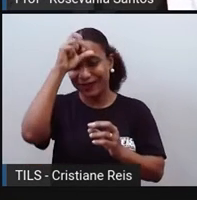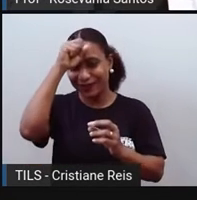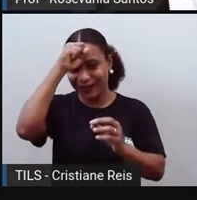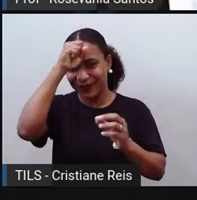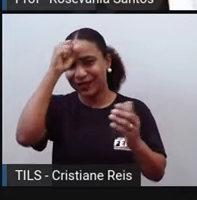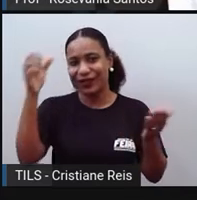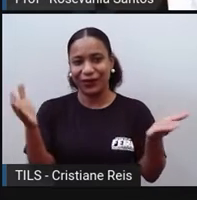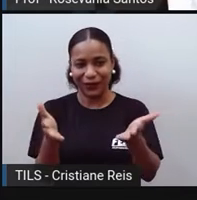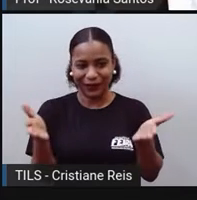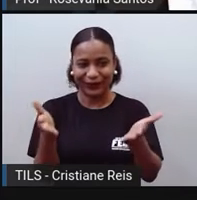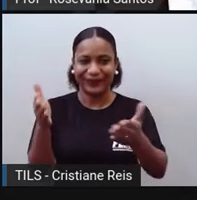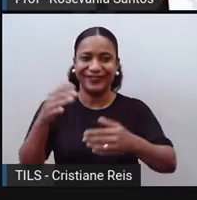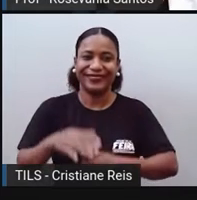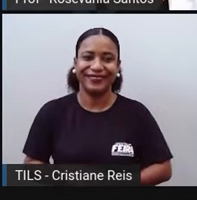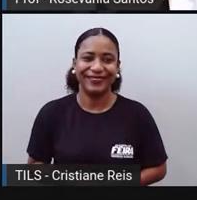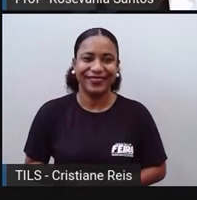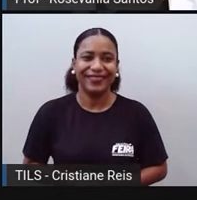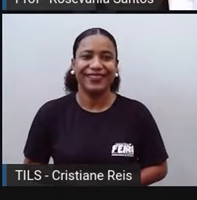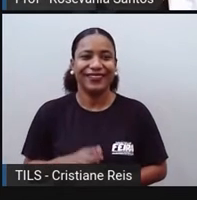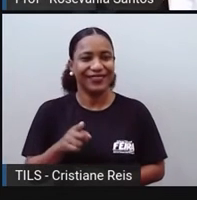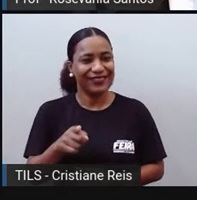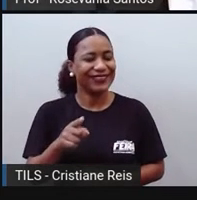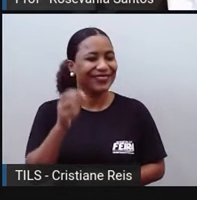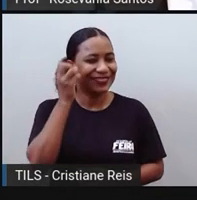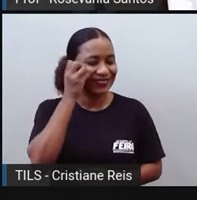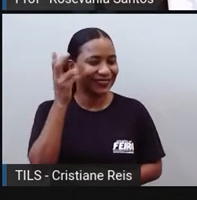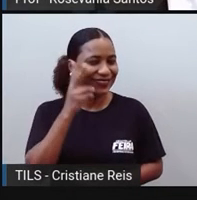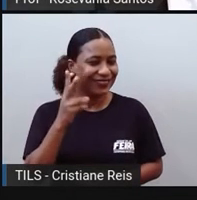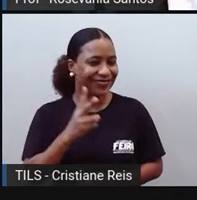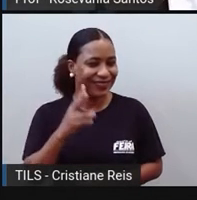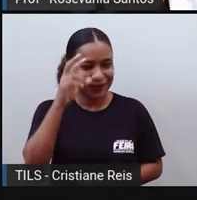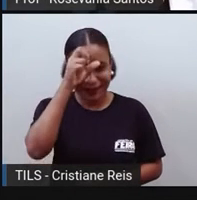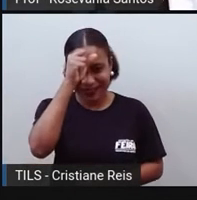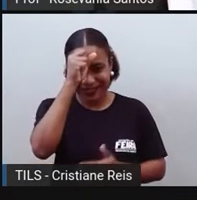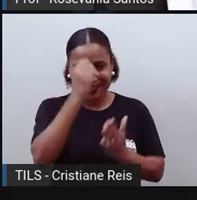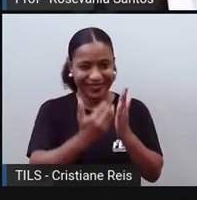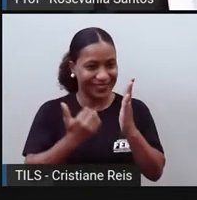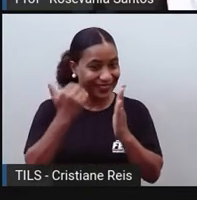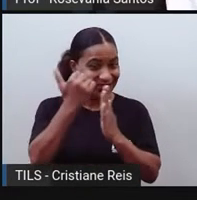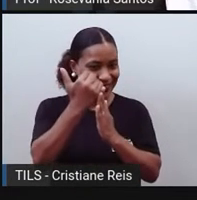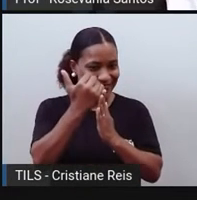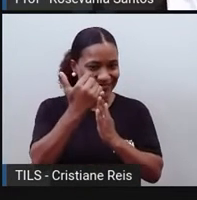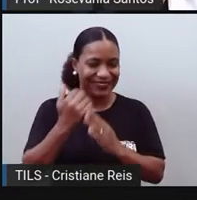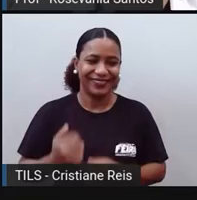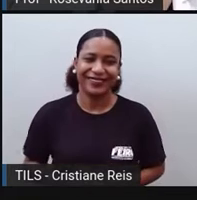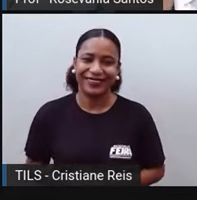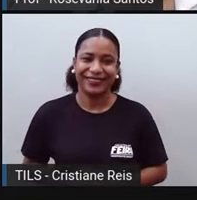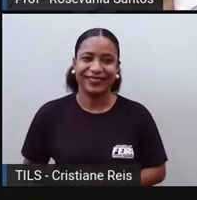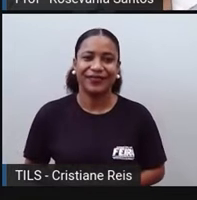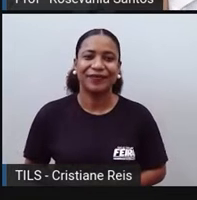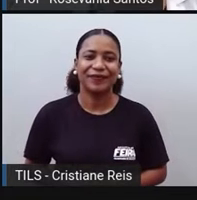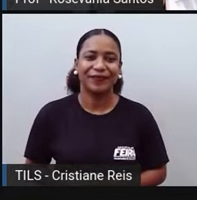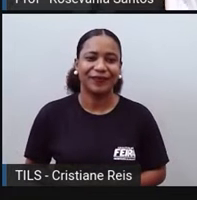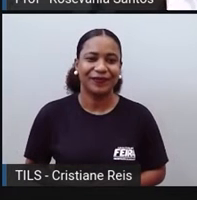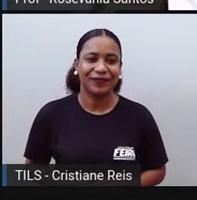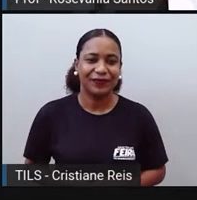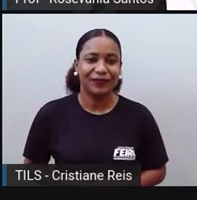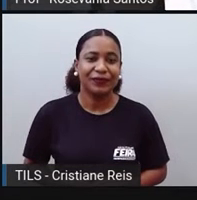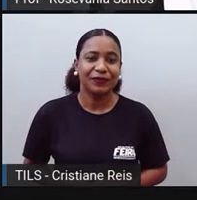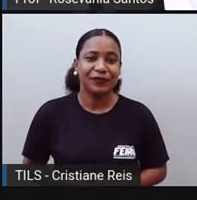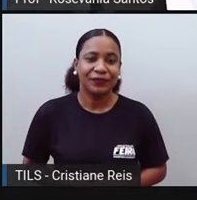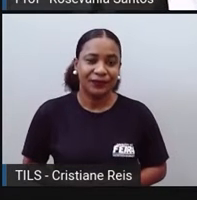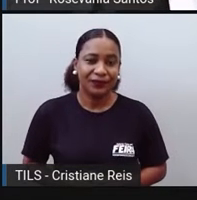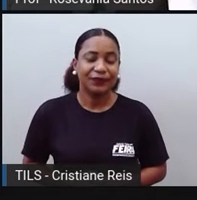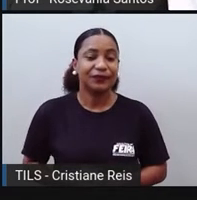pincelada, né? Sobre eles. E você, que é espertinho, pode pesquisar depois, né? E não, bora entender, né? Agora que eu já sei o que é